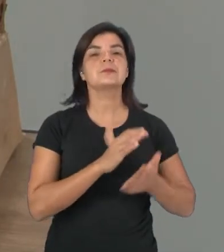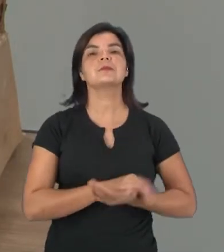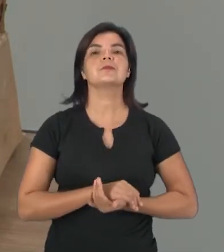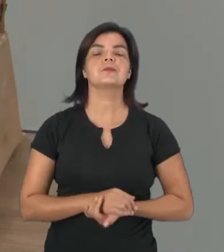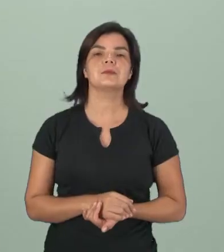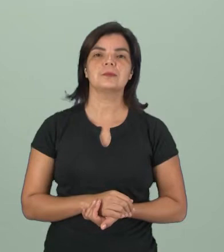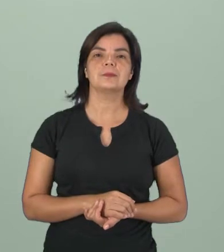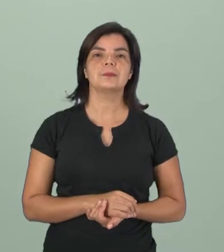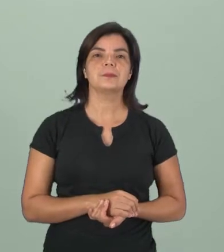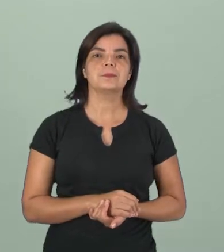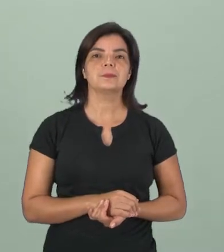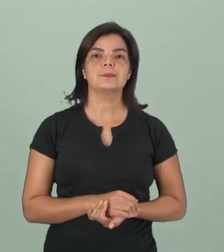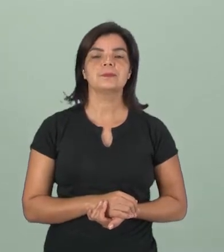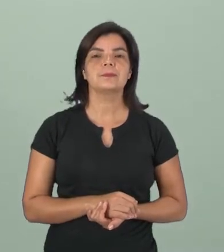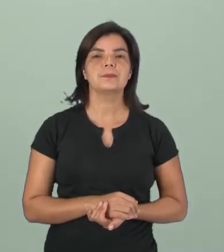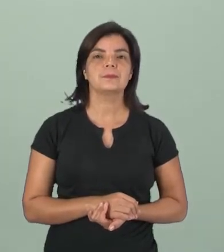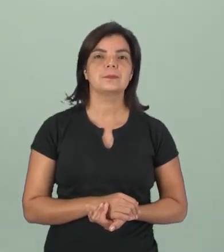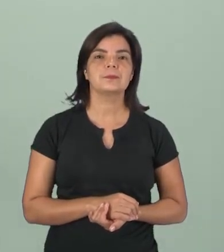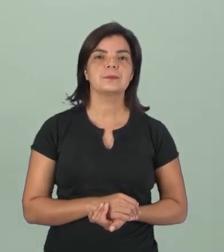para este lado.